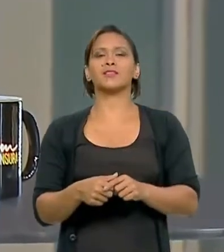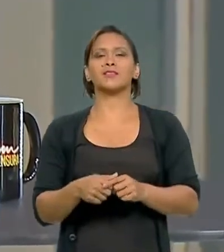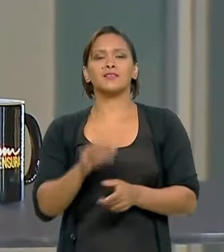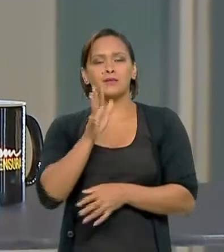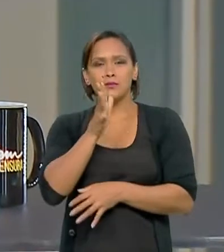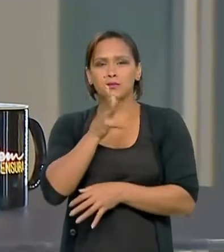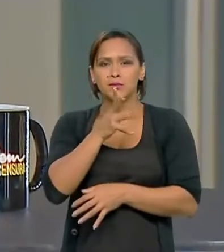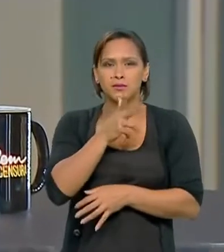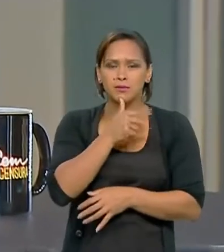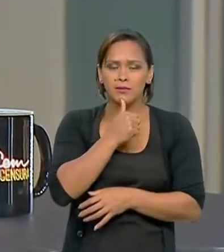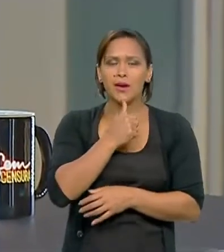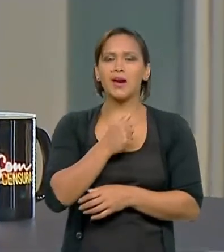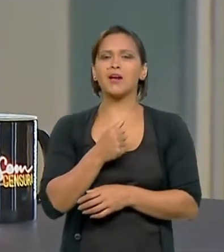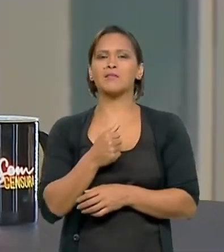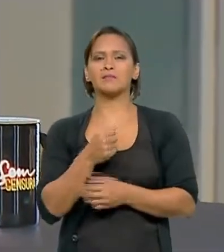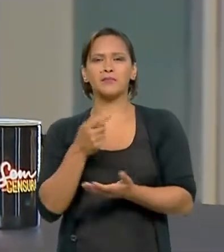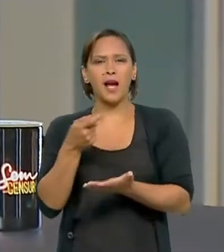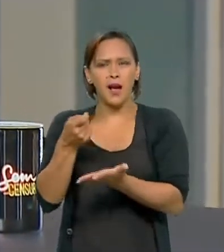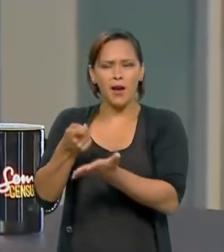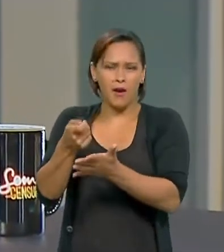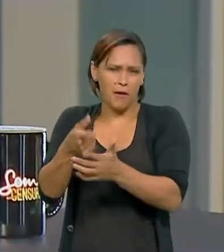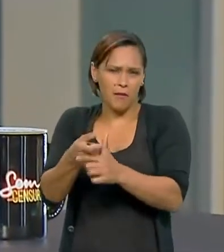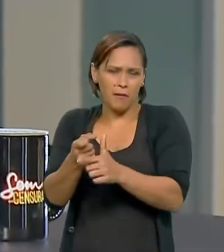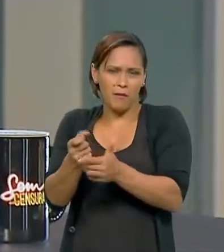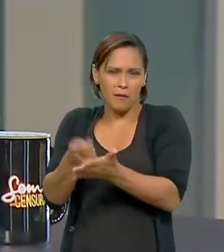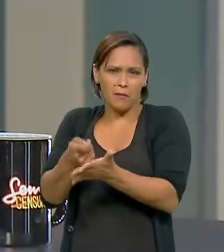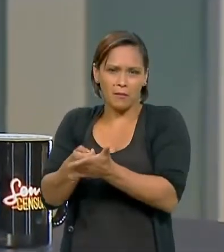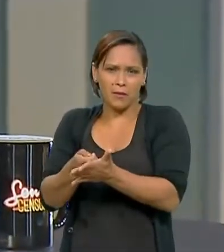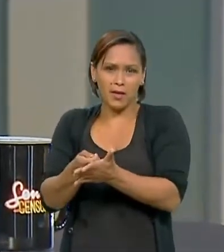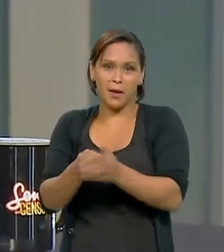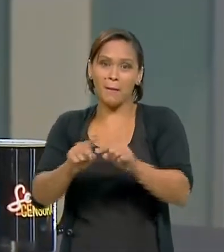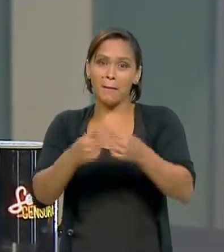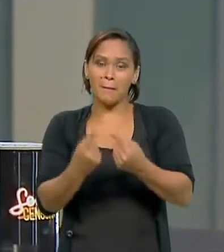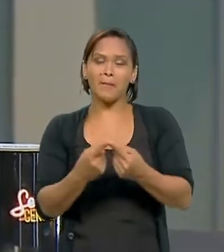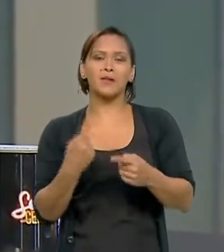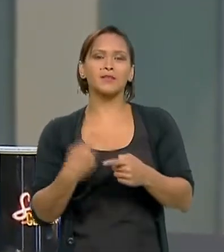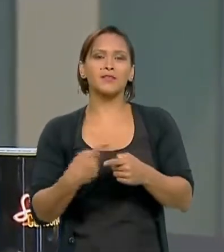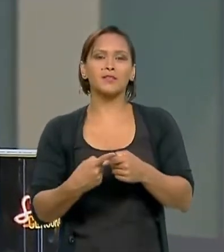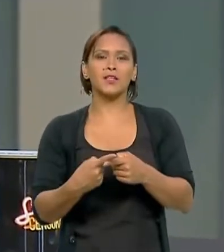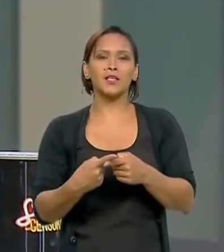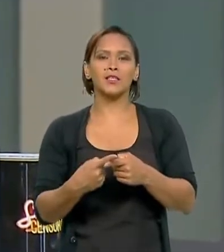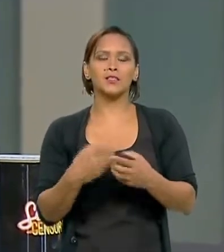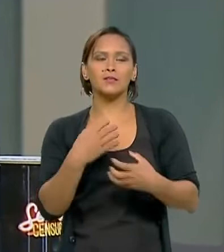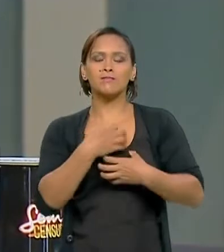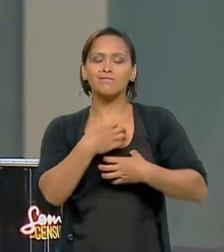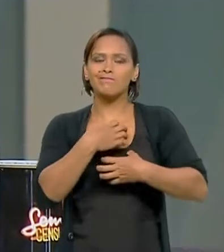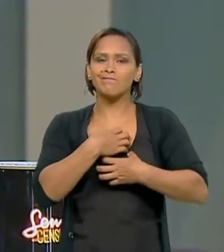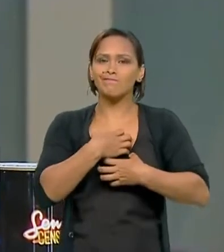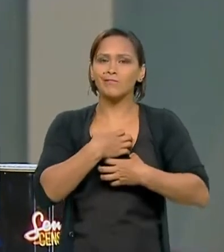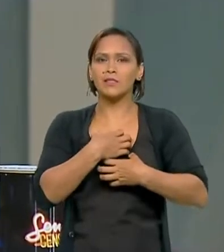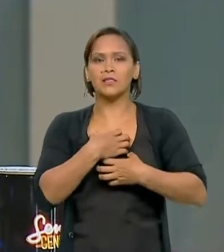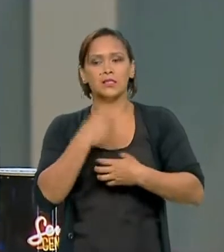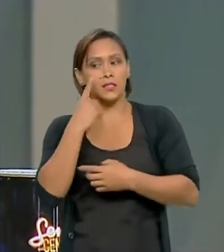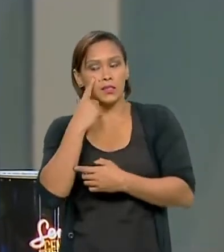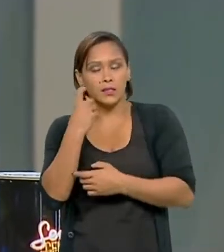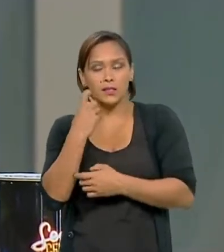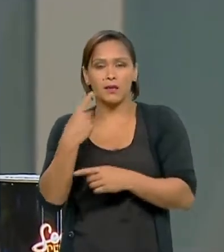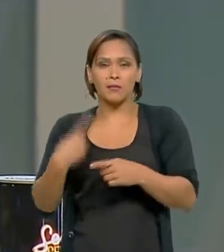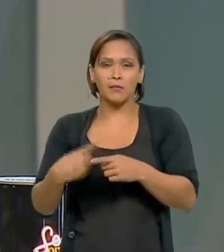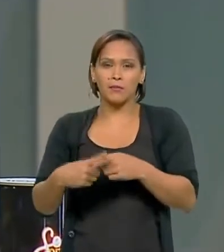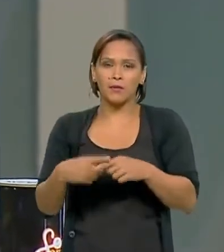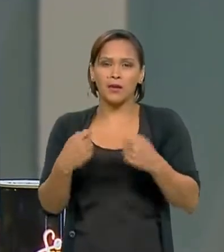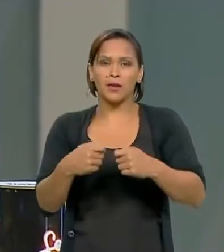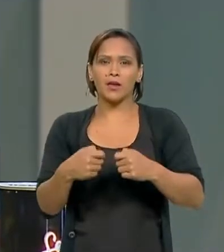como alguns nos acusam. Só que as condições de compra dessas vacinas, às vezes, não são interessantes. Porque